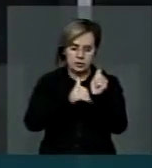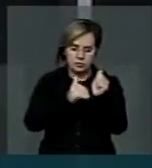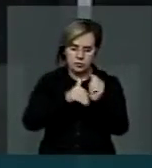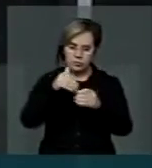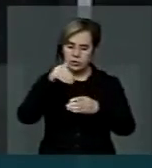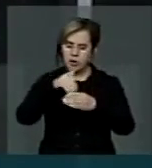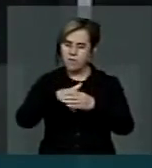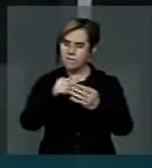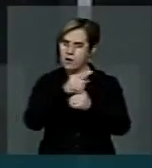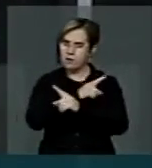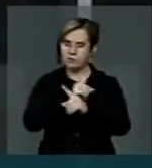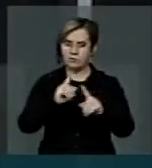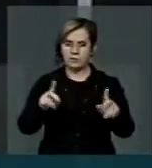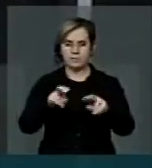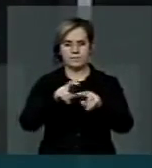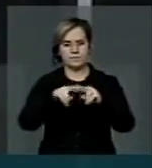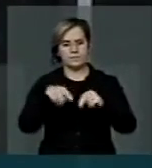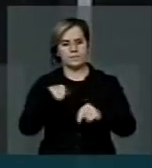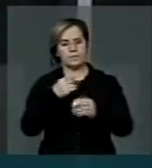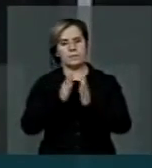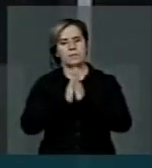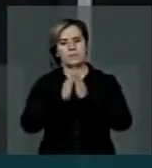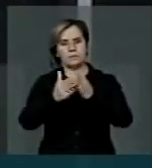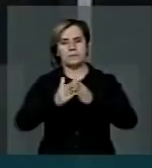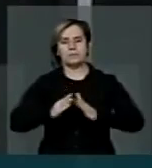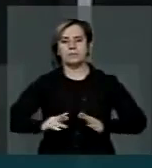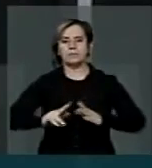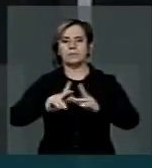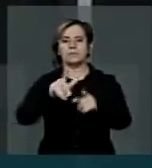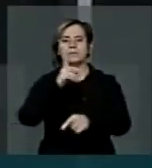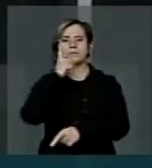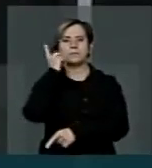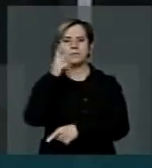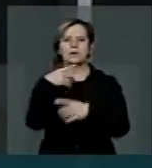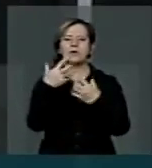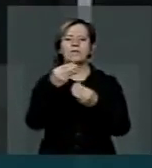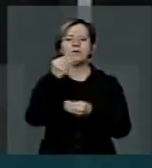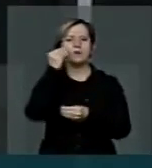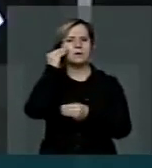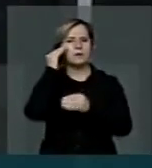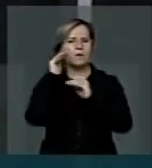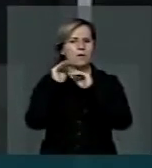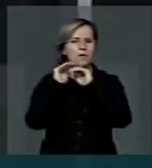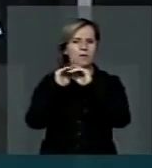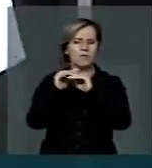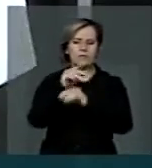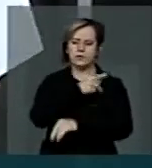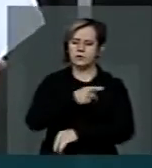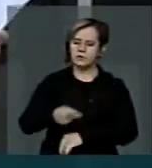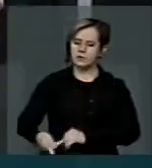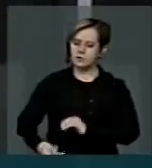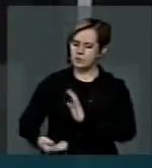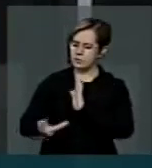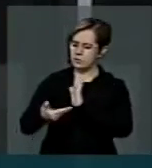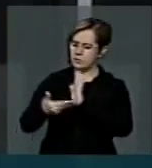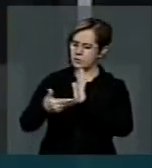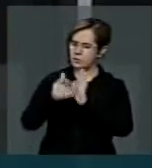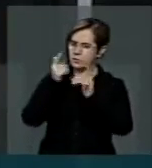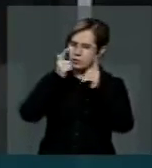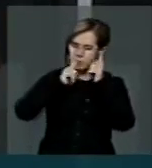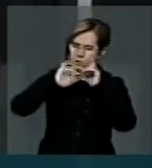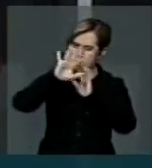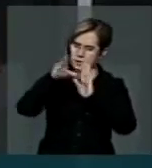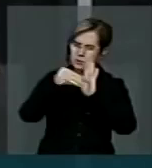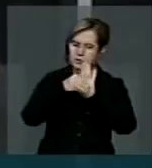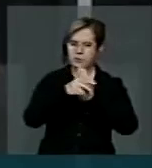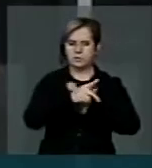isso, nós fazemos esse apelo que os senhores deputados, vamos tentar convencer o presidente dessa casa para trazer a